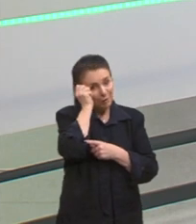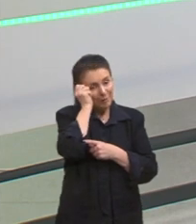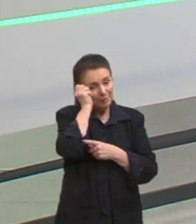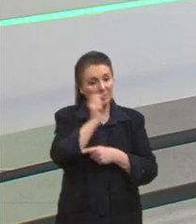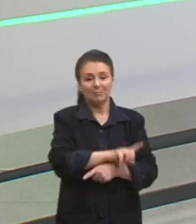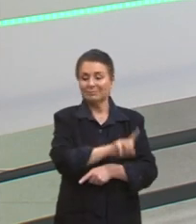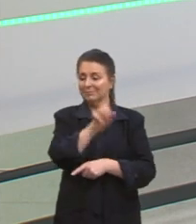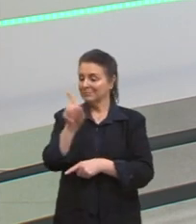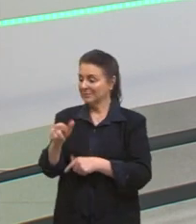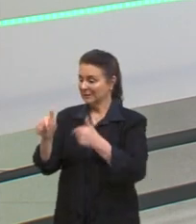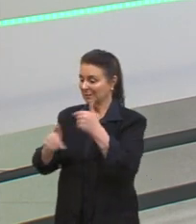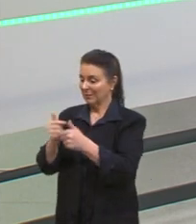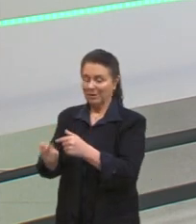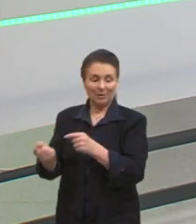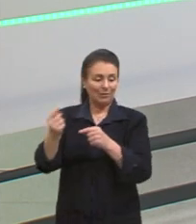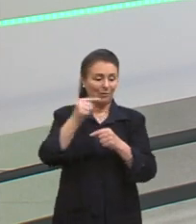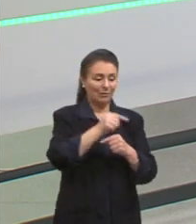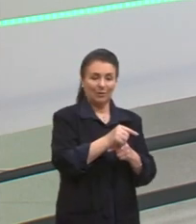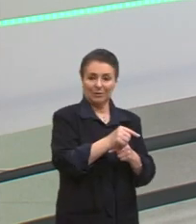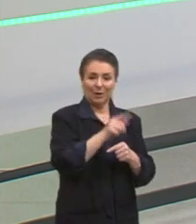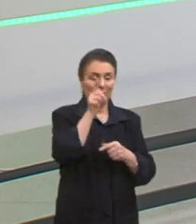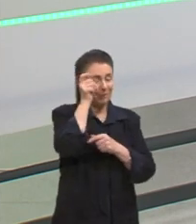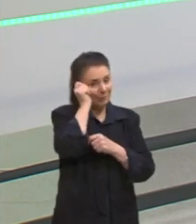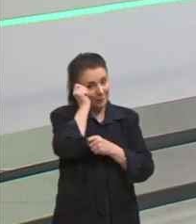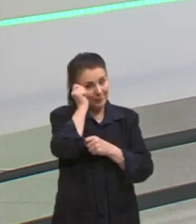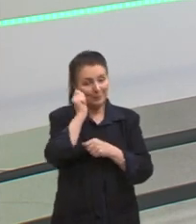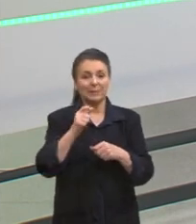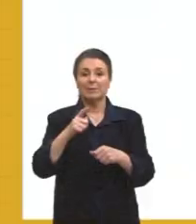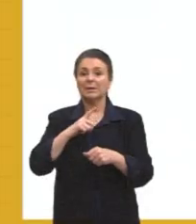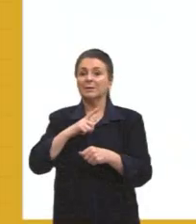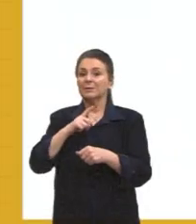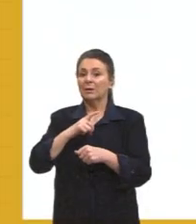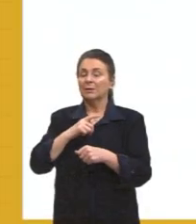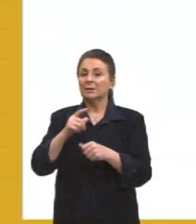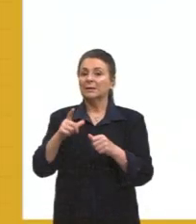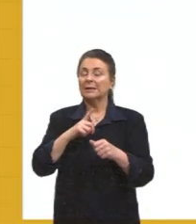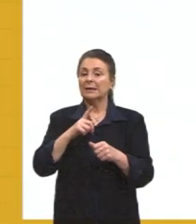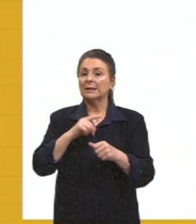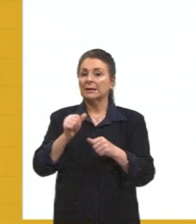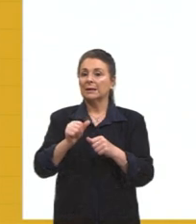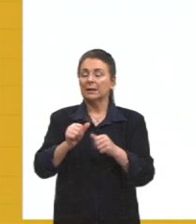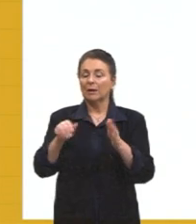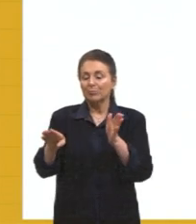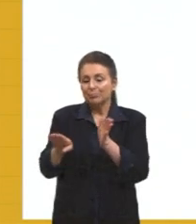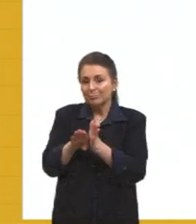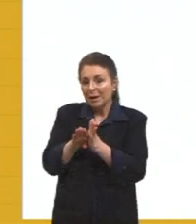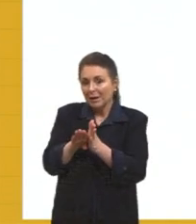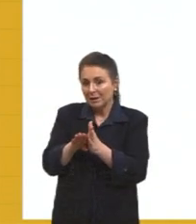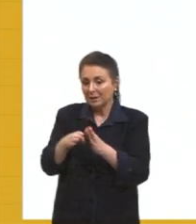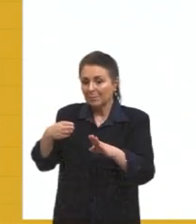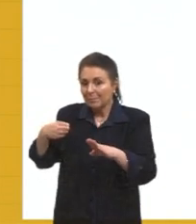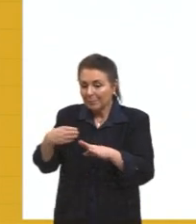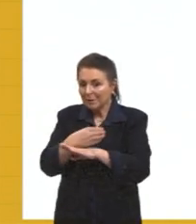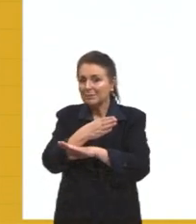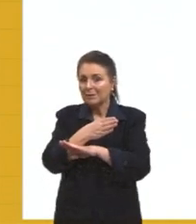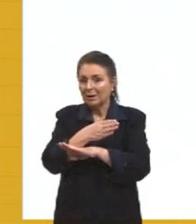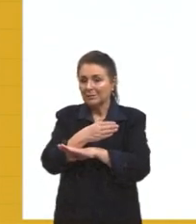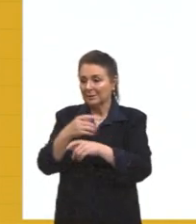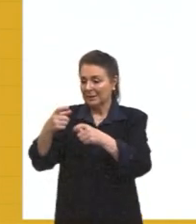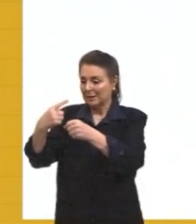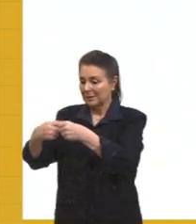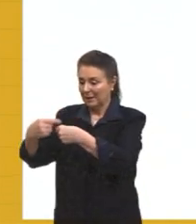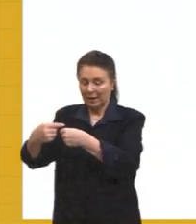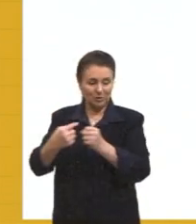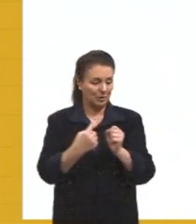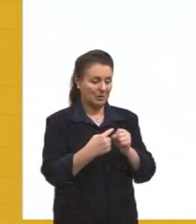trabalhava e voltava. Mas, para ter migração, tem que ter transposição de barreira, isso quer dizer, de fronteira entre cidades, tá?